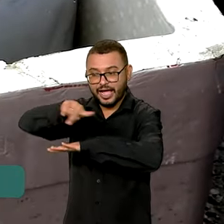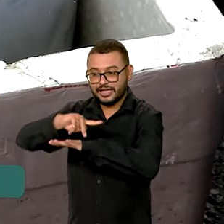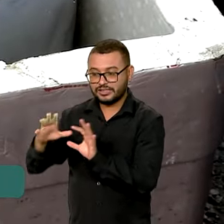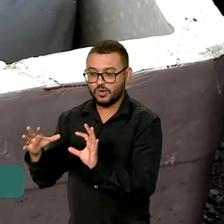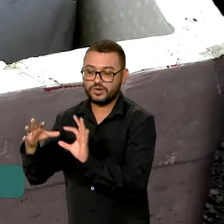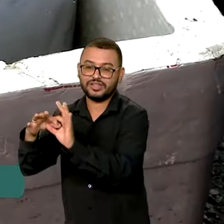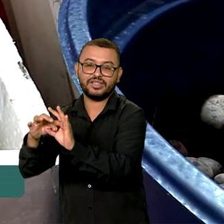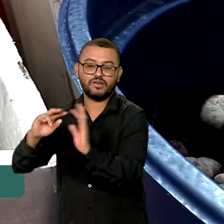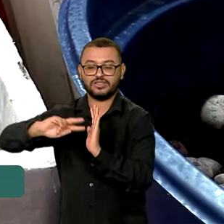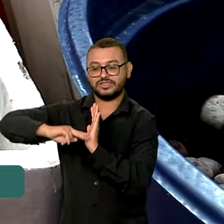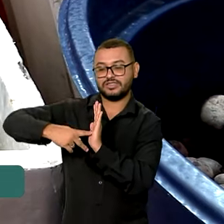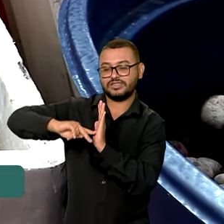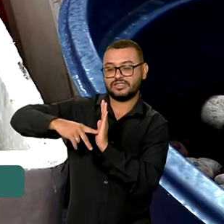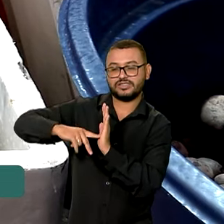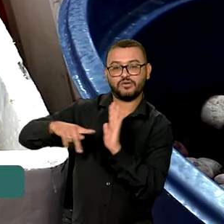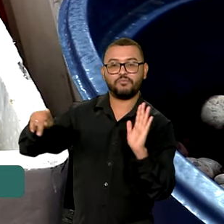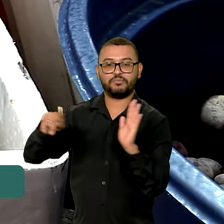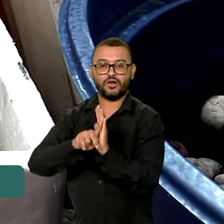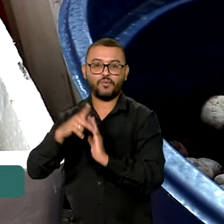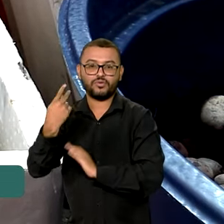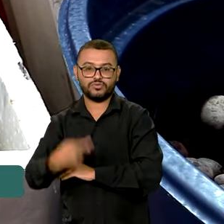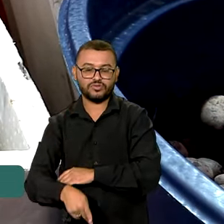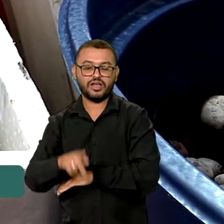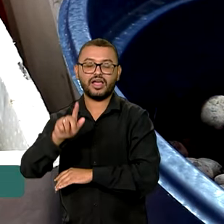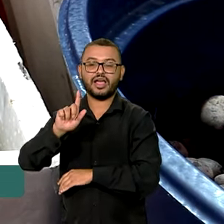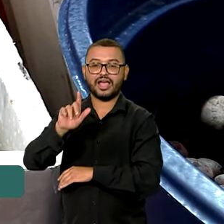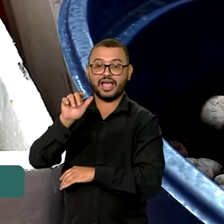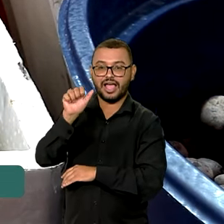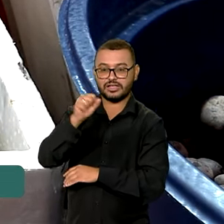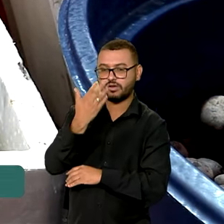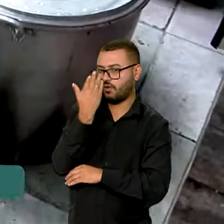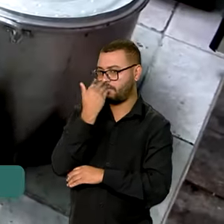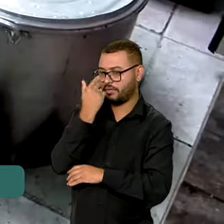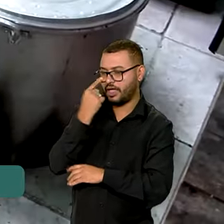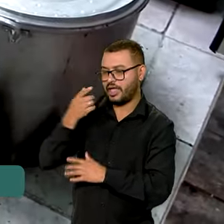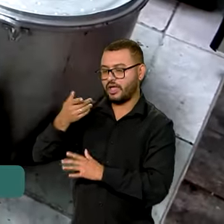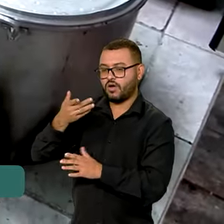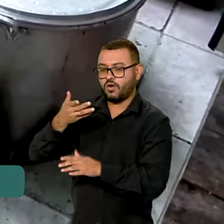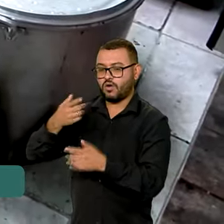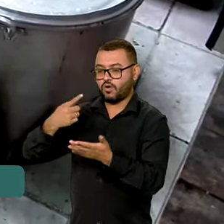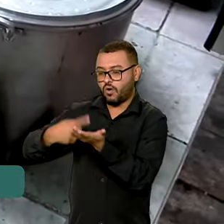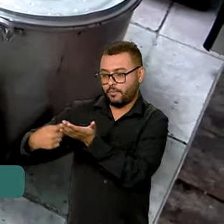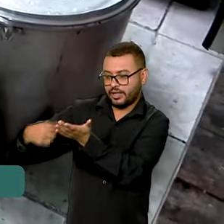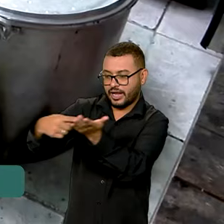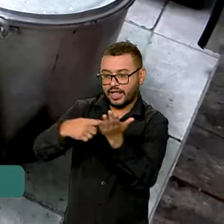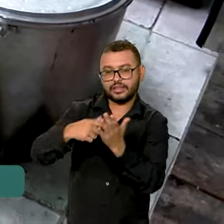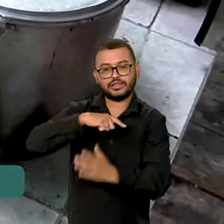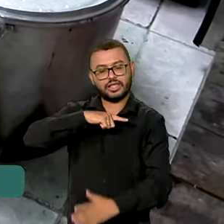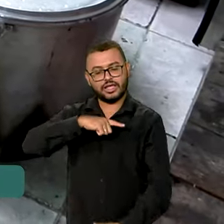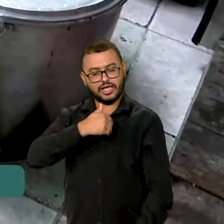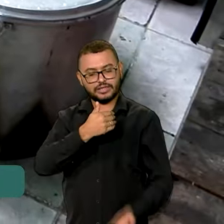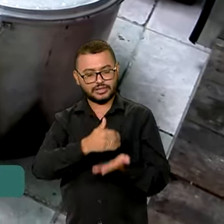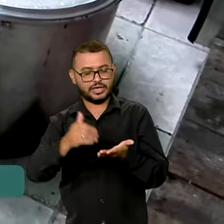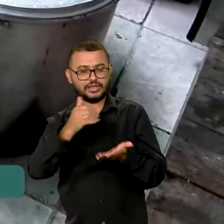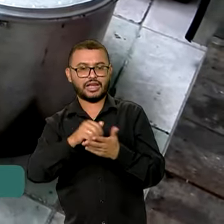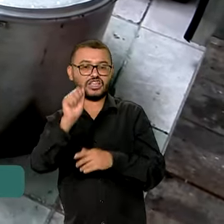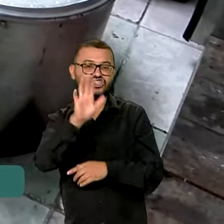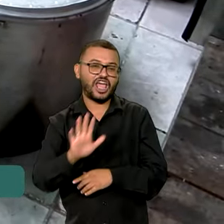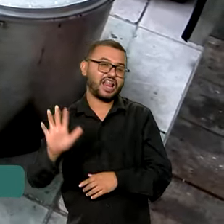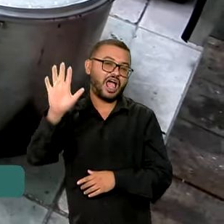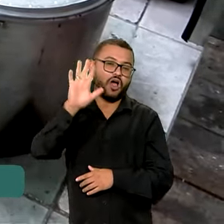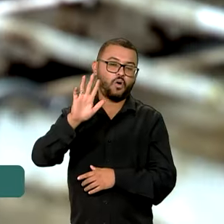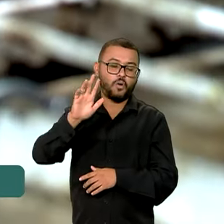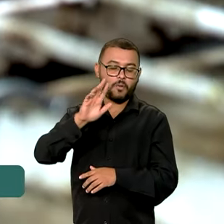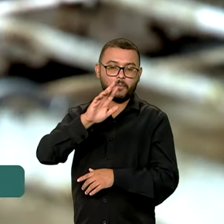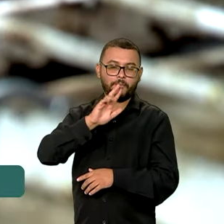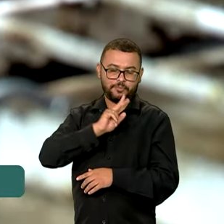filiadas ao Sindicato de Distribuidoras de Gás de Cozinha, em uma articulação que envolveu a Secretaria-Geral da Presidência